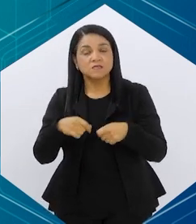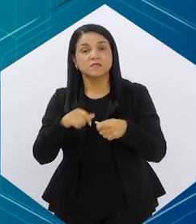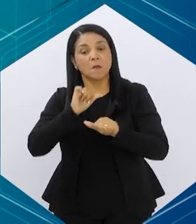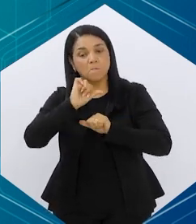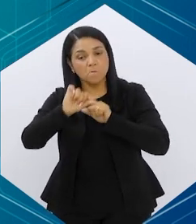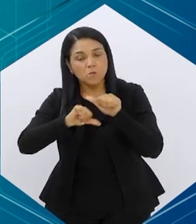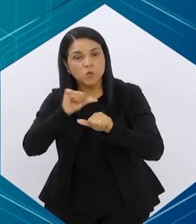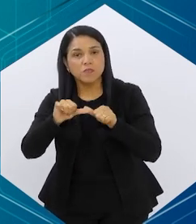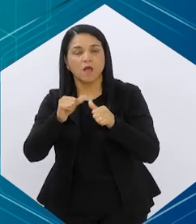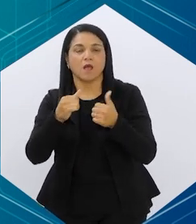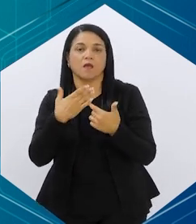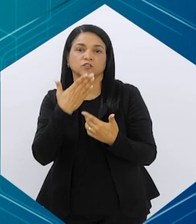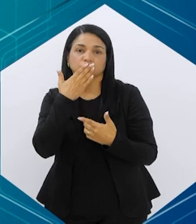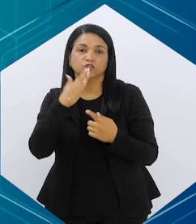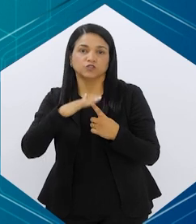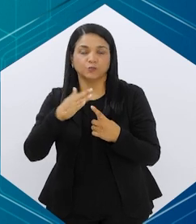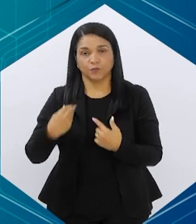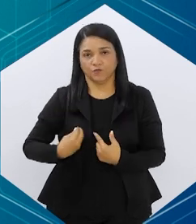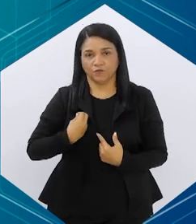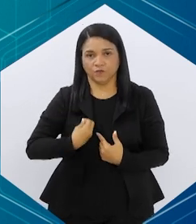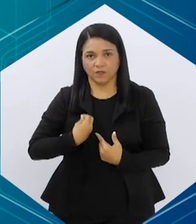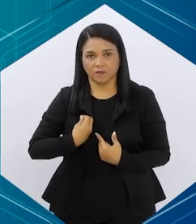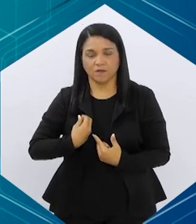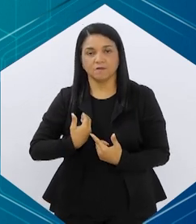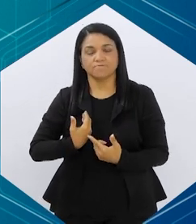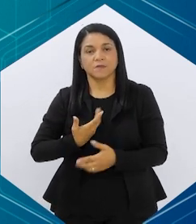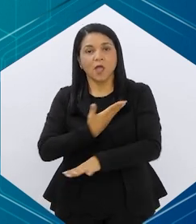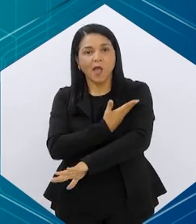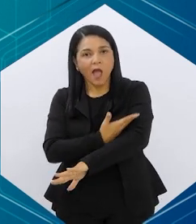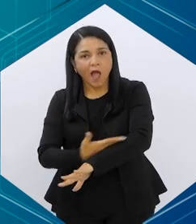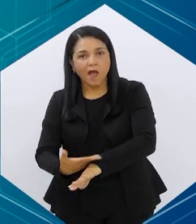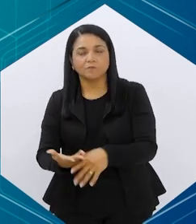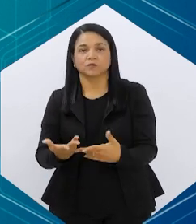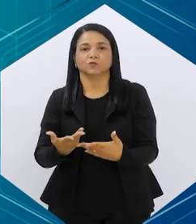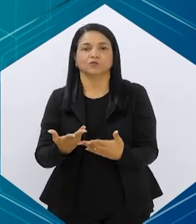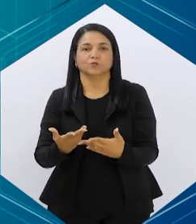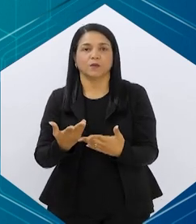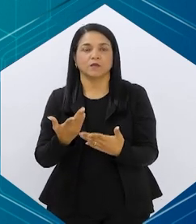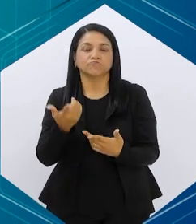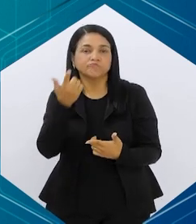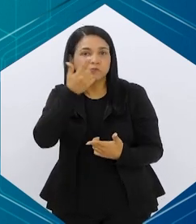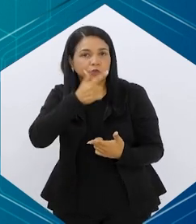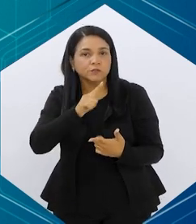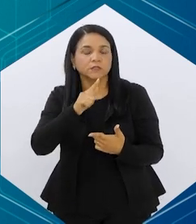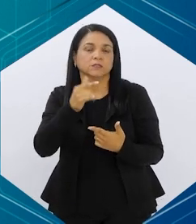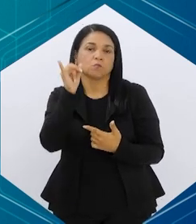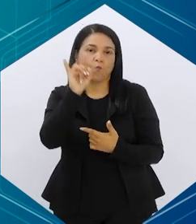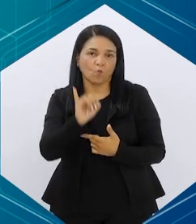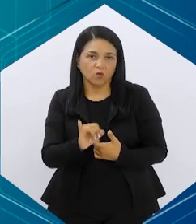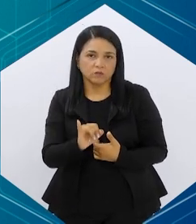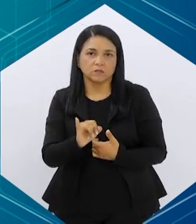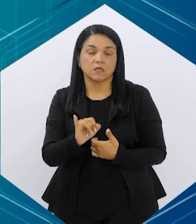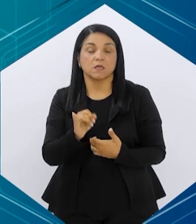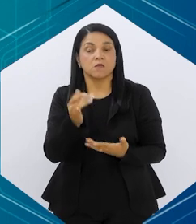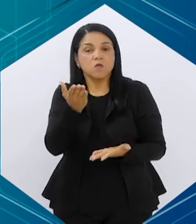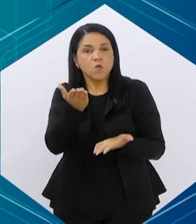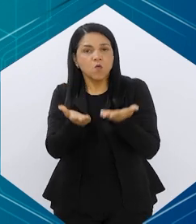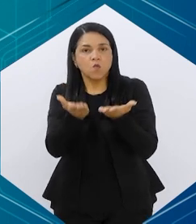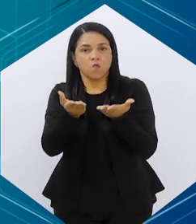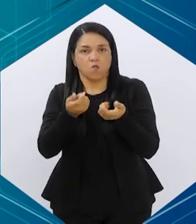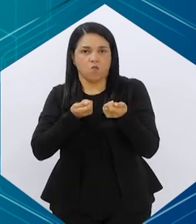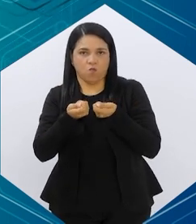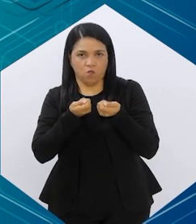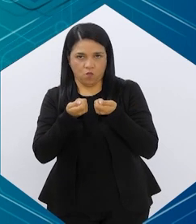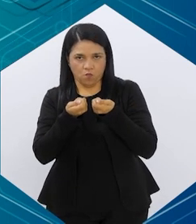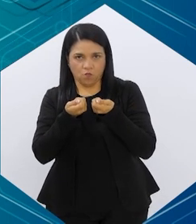precisam mudar aí o seu estilo de vida para conseguir ter uma perda de peso mais contínua e que seja estável, né.